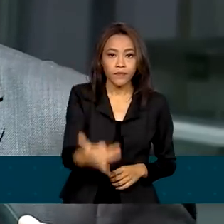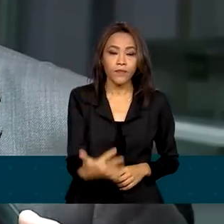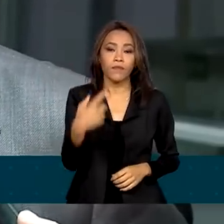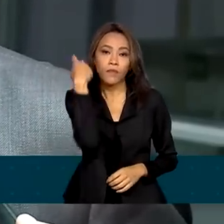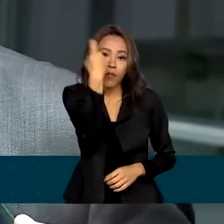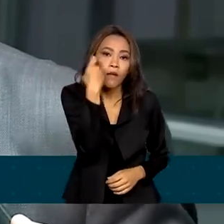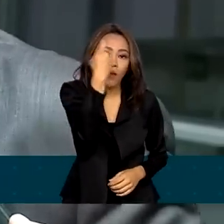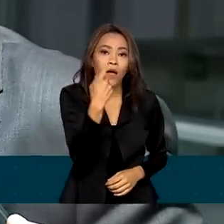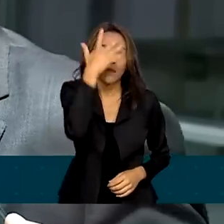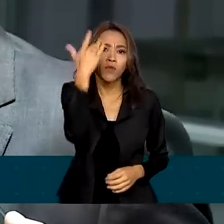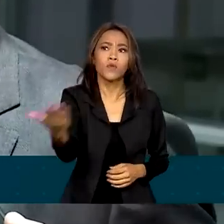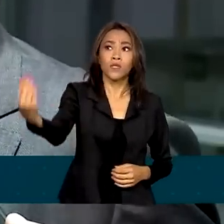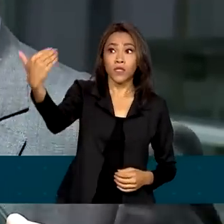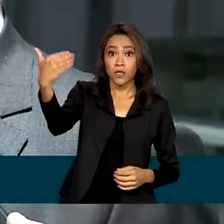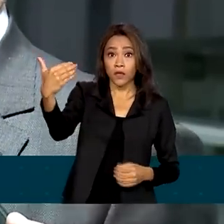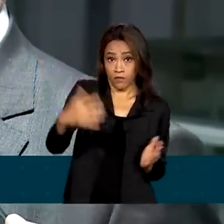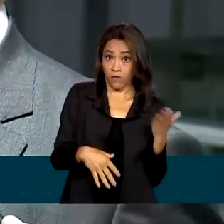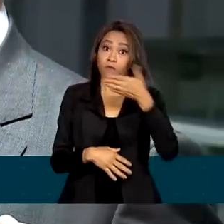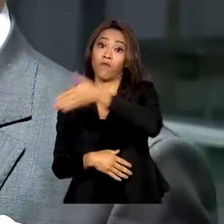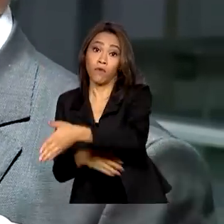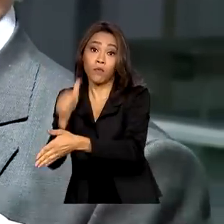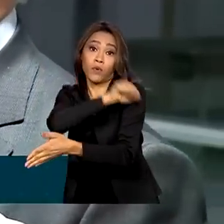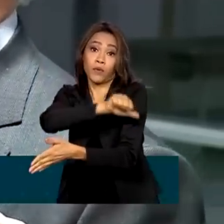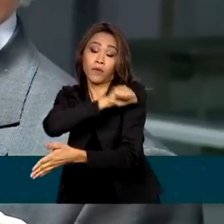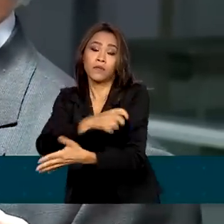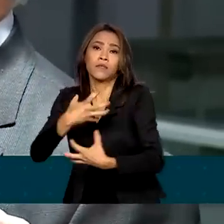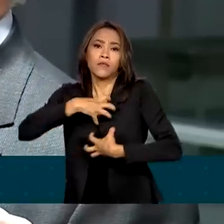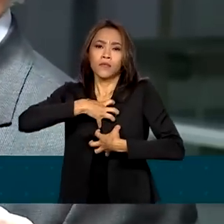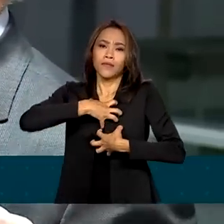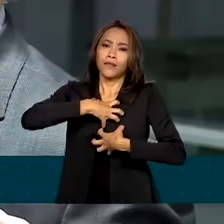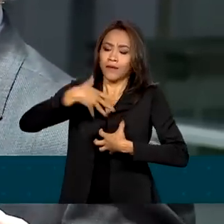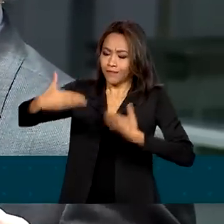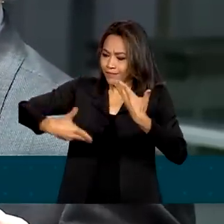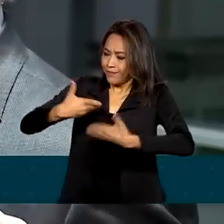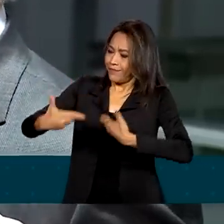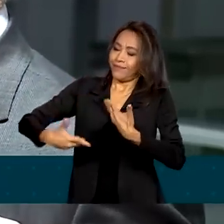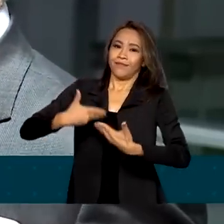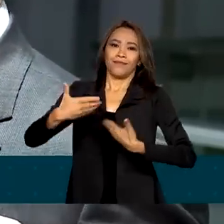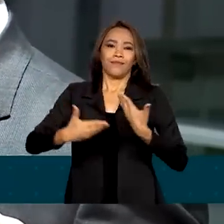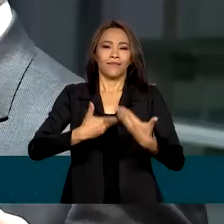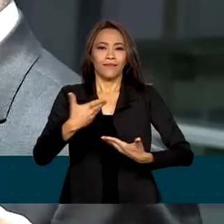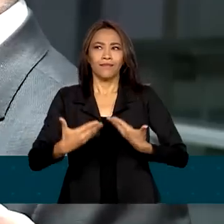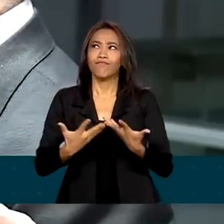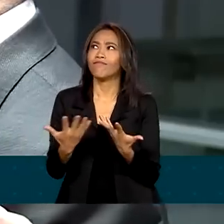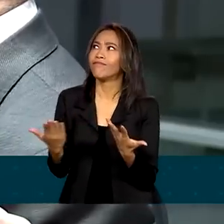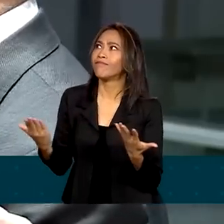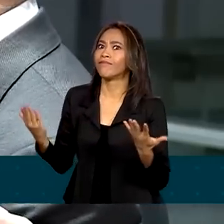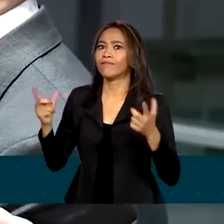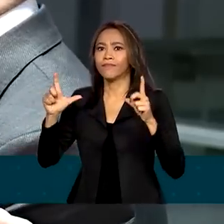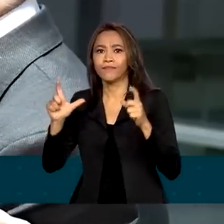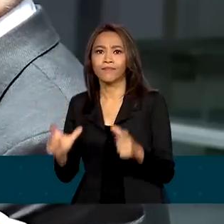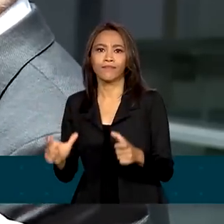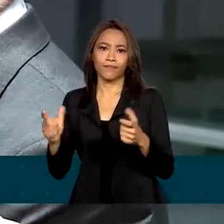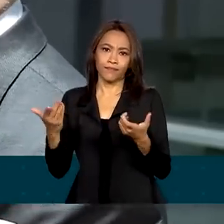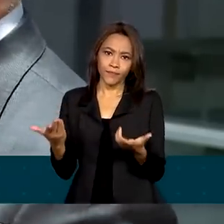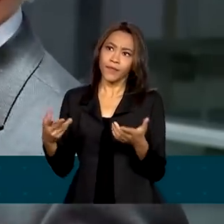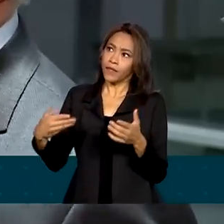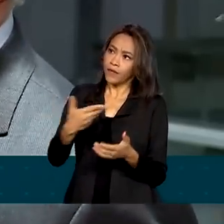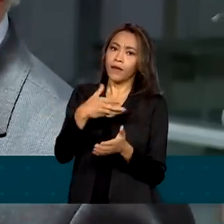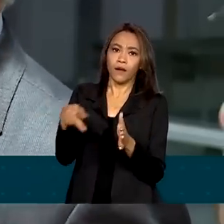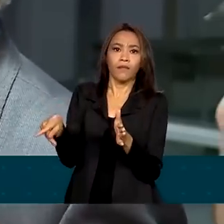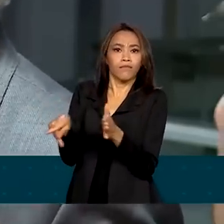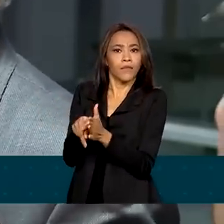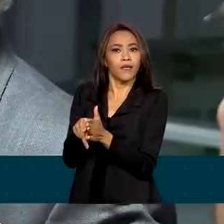pessoas que venham ao Rio se sintam atendidas pelas condições de um equipamento público que está